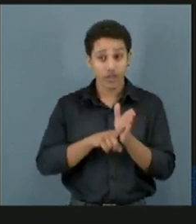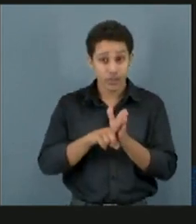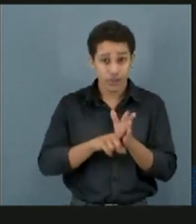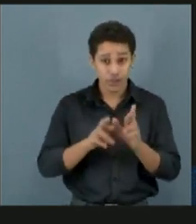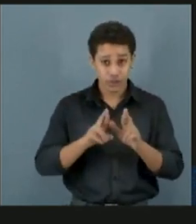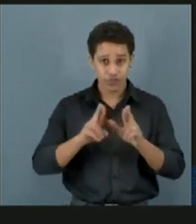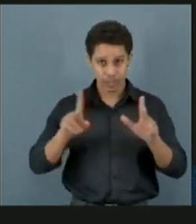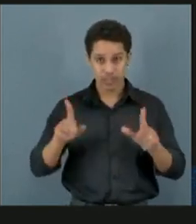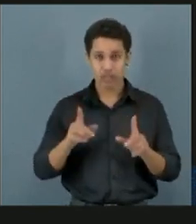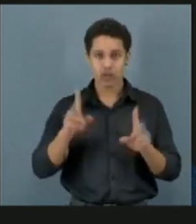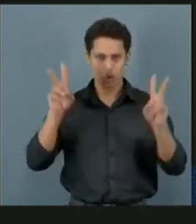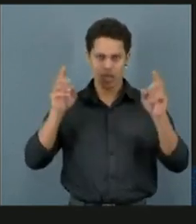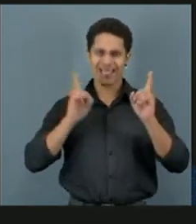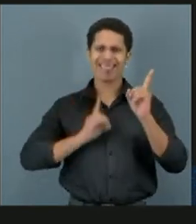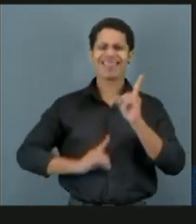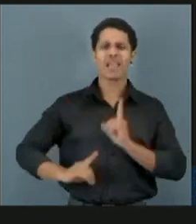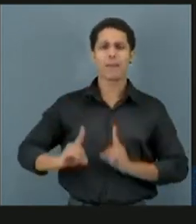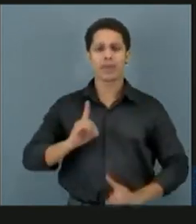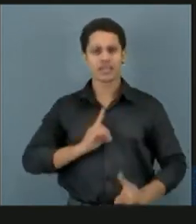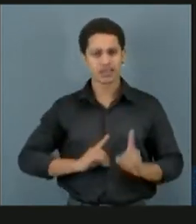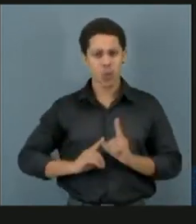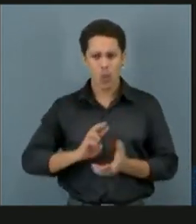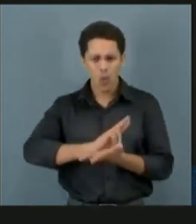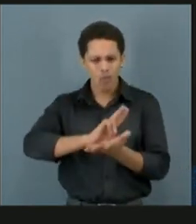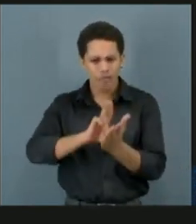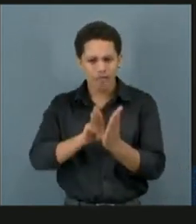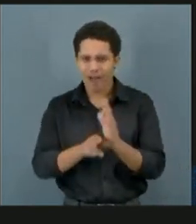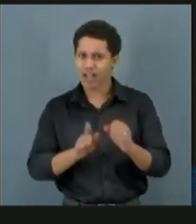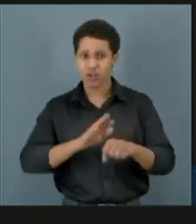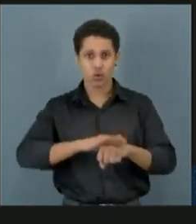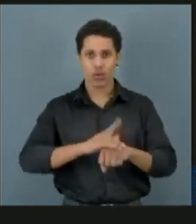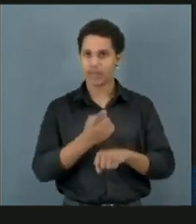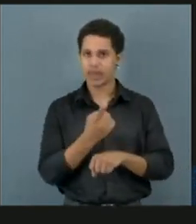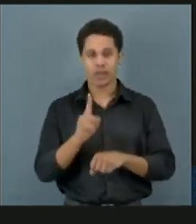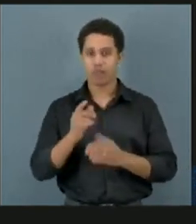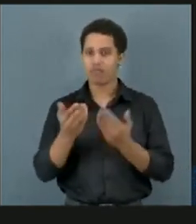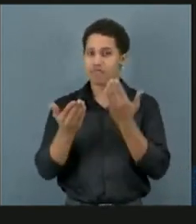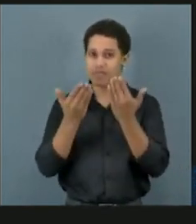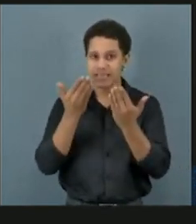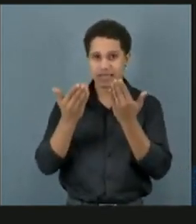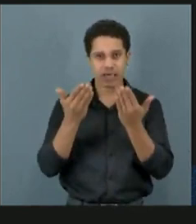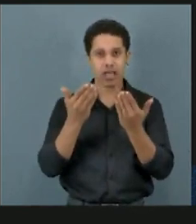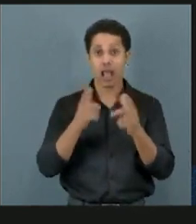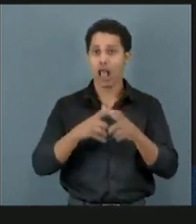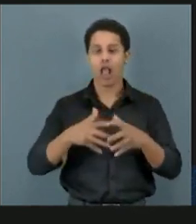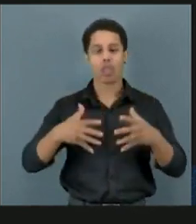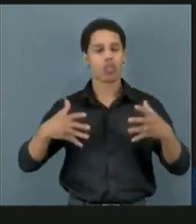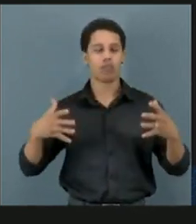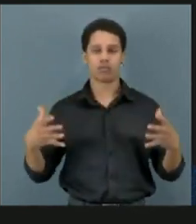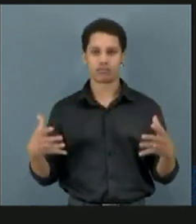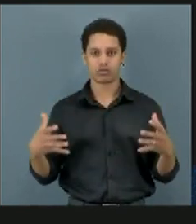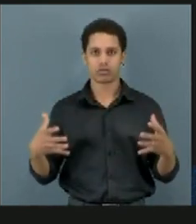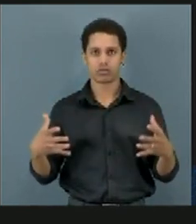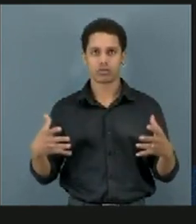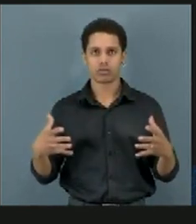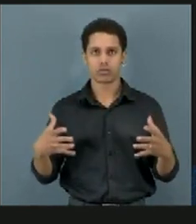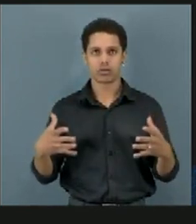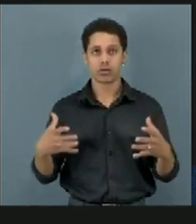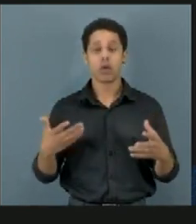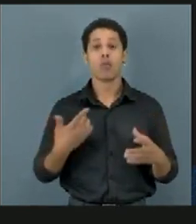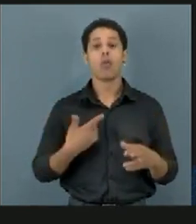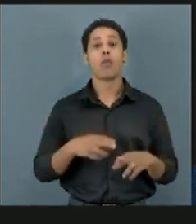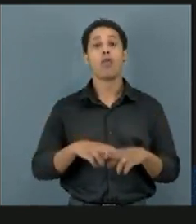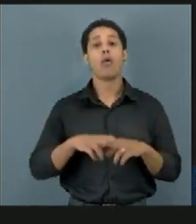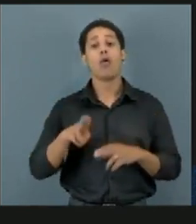depressão, por exemplo, com várias doenças não psiquiátricas, ele é enorme. Inclusive, por uso